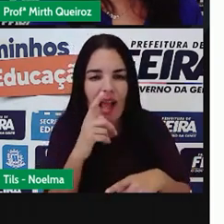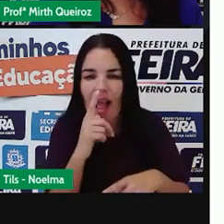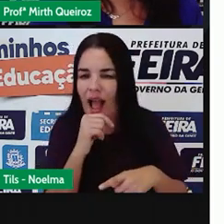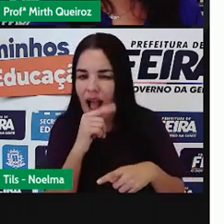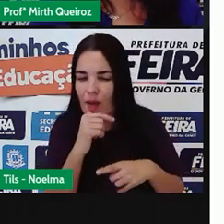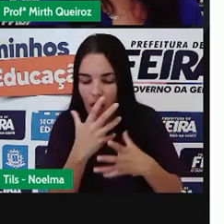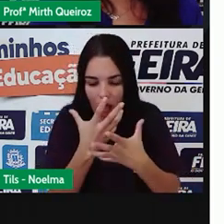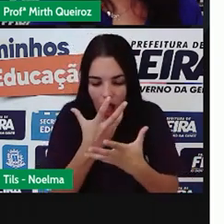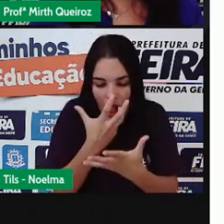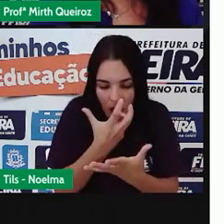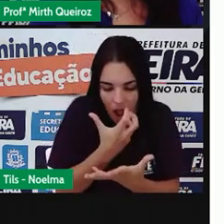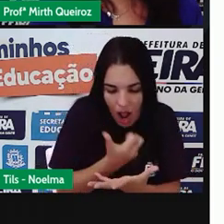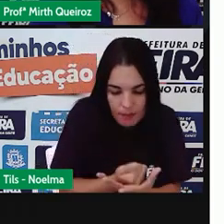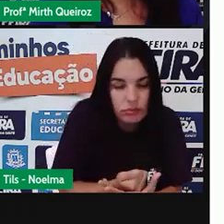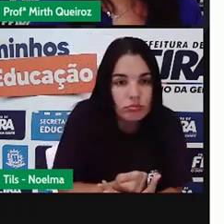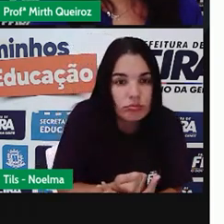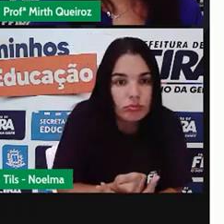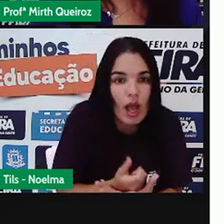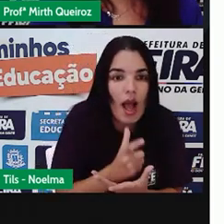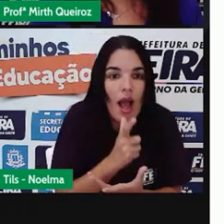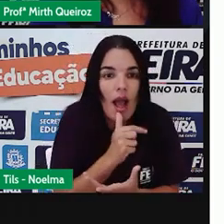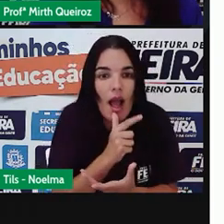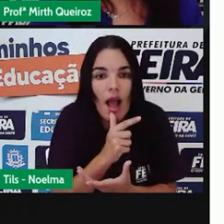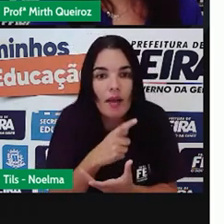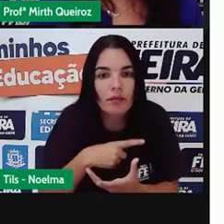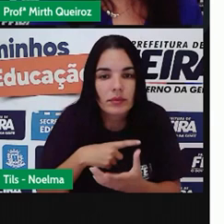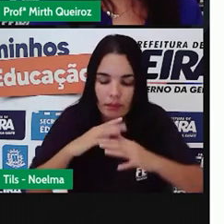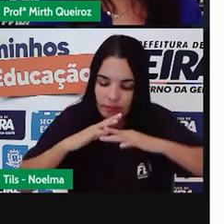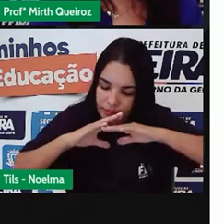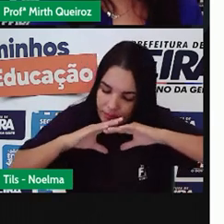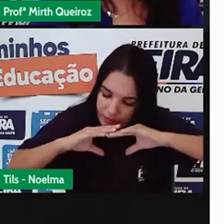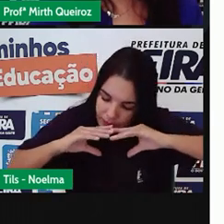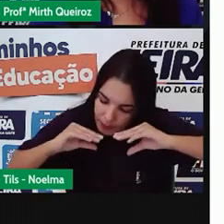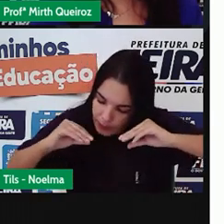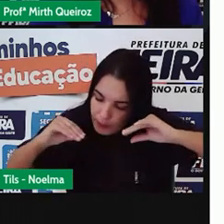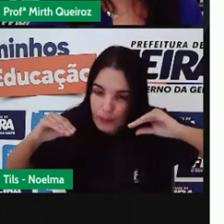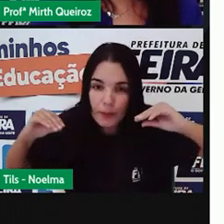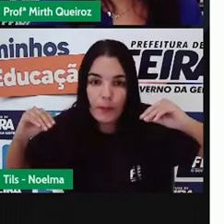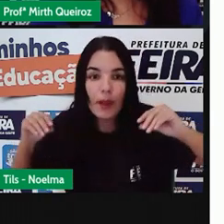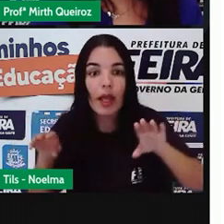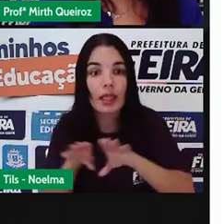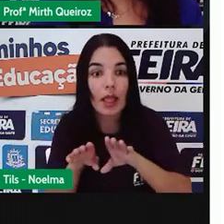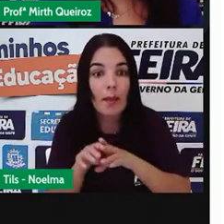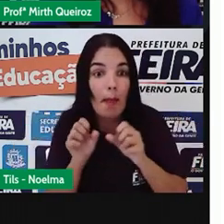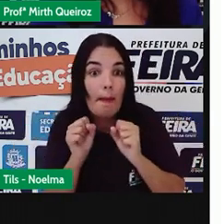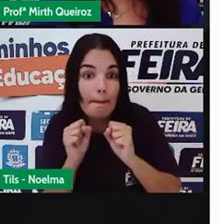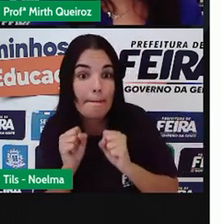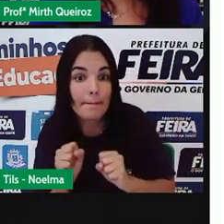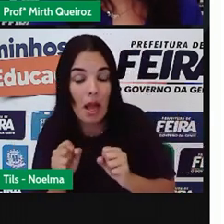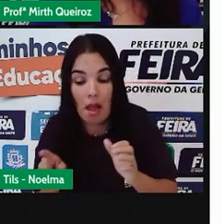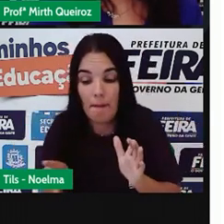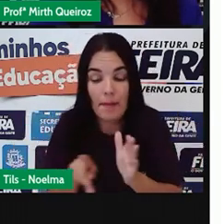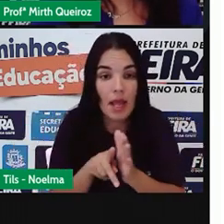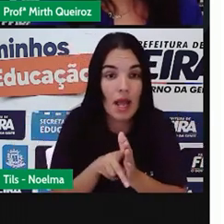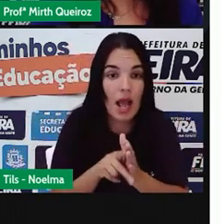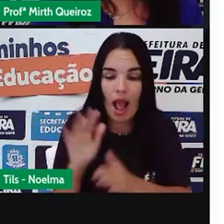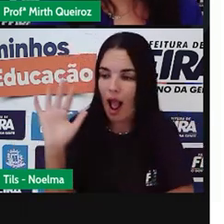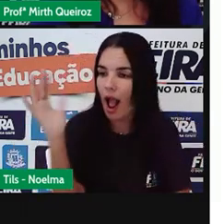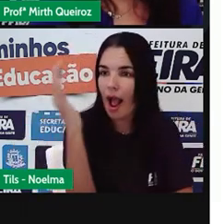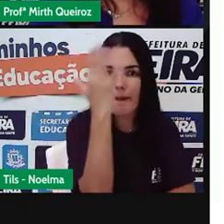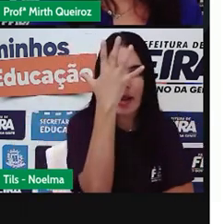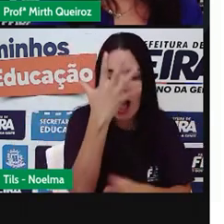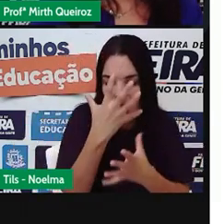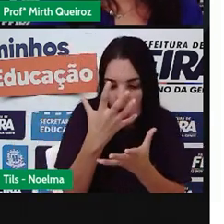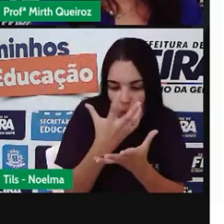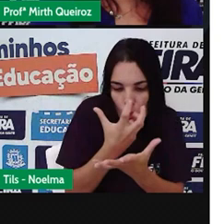ele absorve a água, tornando-se mais arejado. Isso permite que a planta absorva melhor o nutriente.